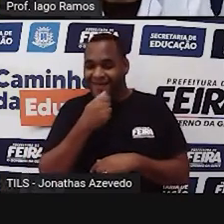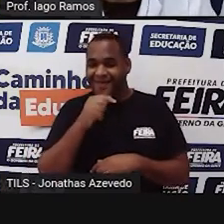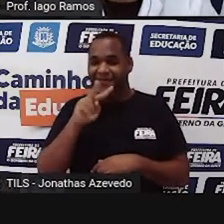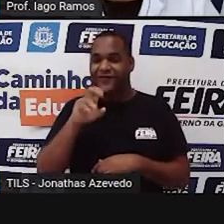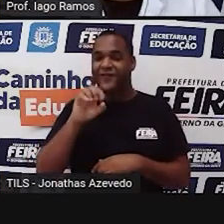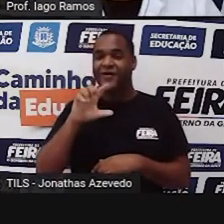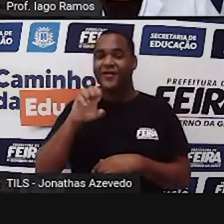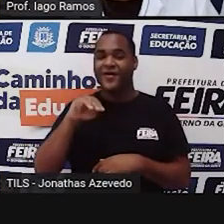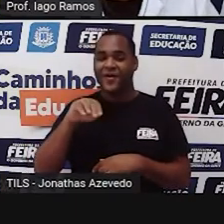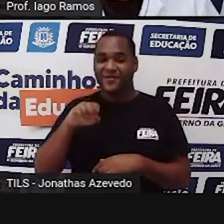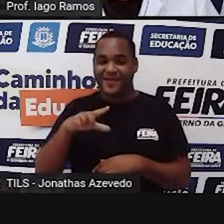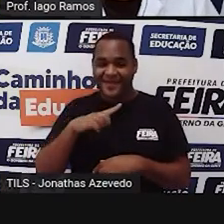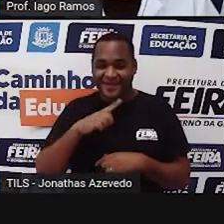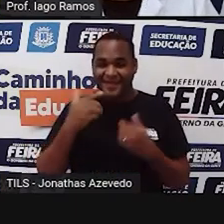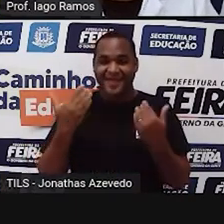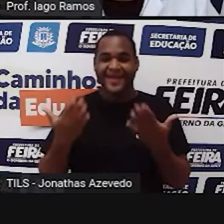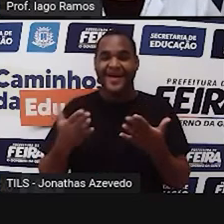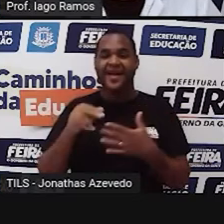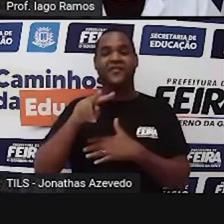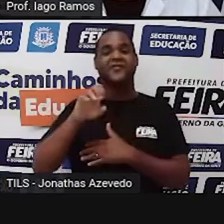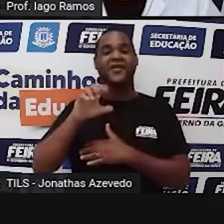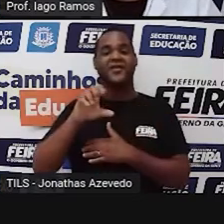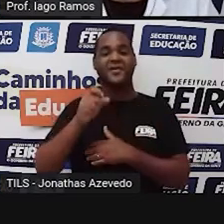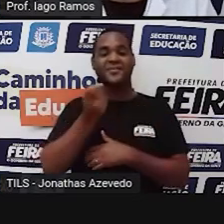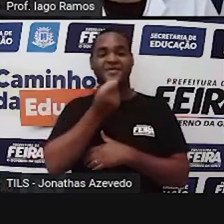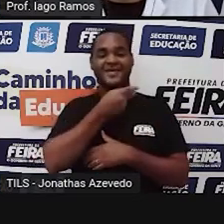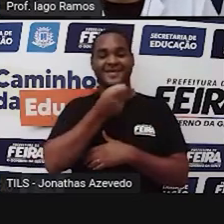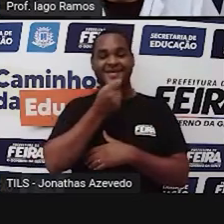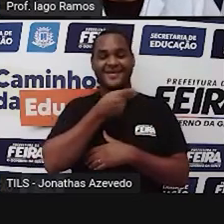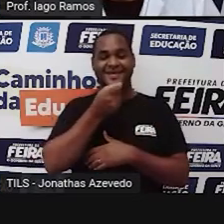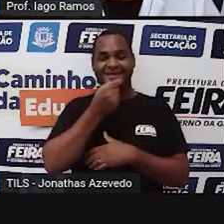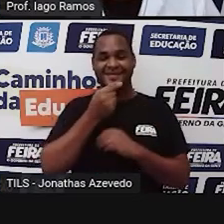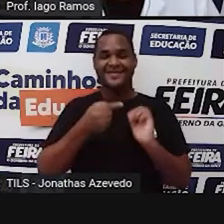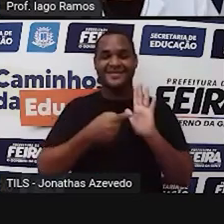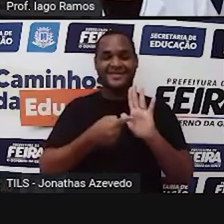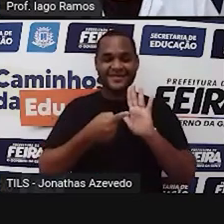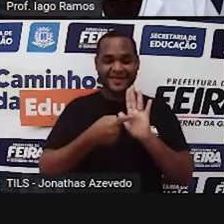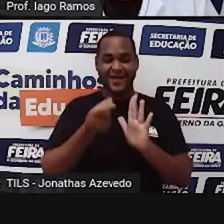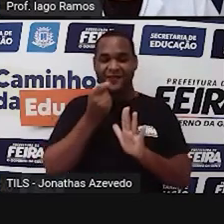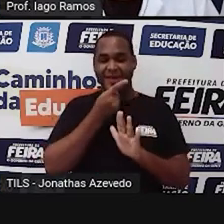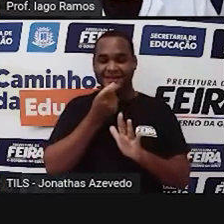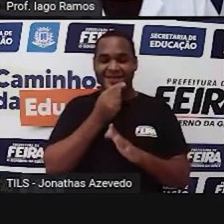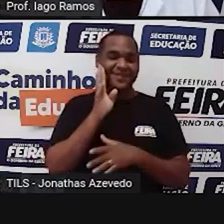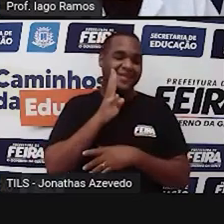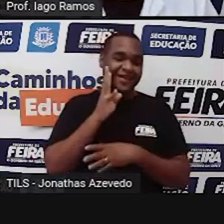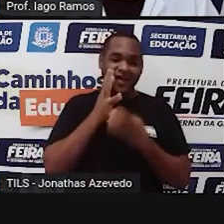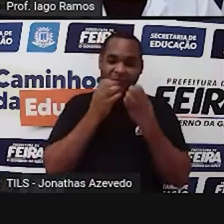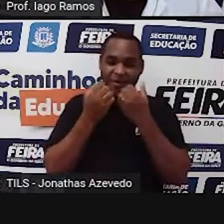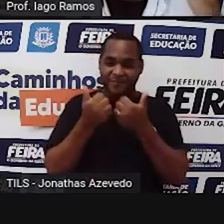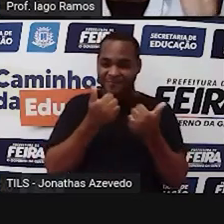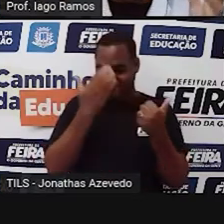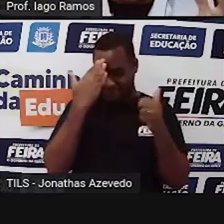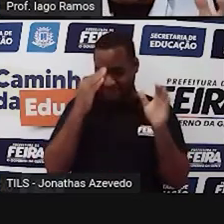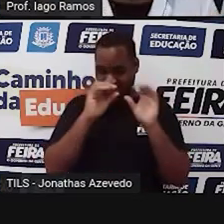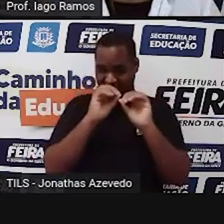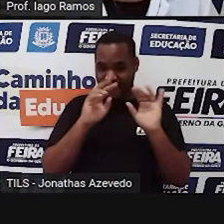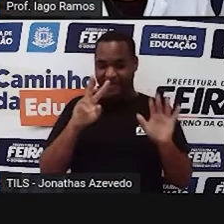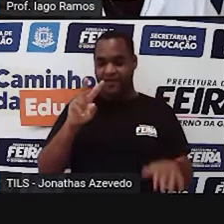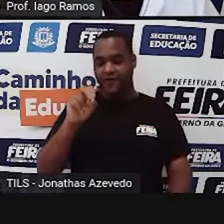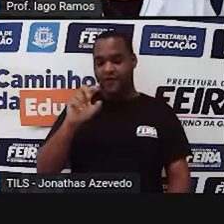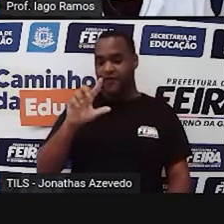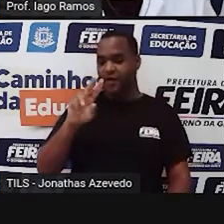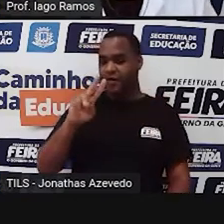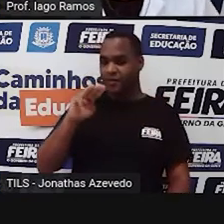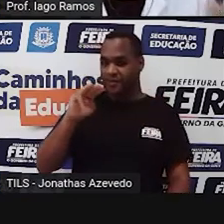O volume, né? Ô, piadinha! Ai, que bacana, né? Mas, claro, esse volume aqui,